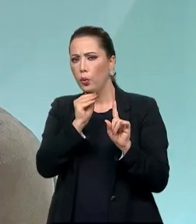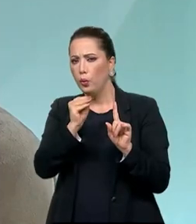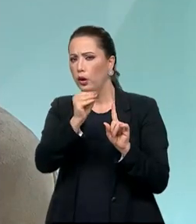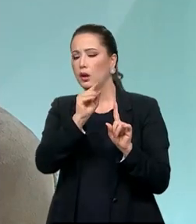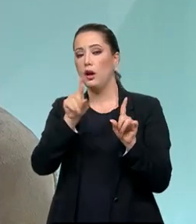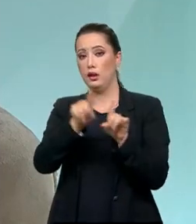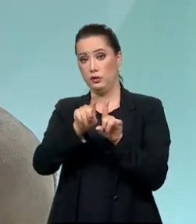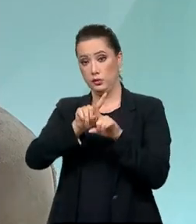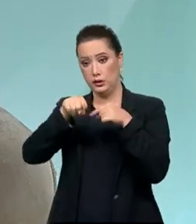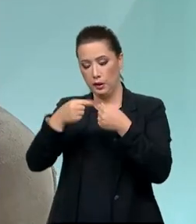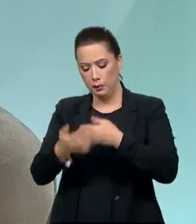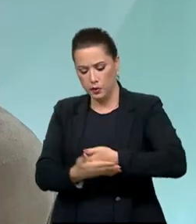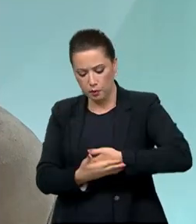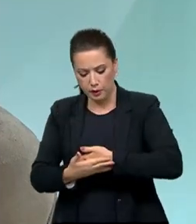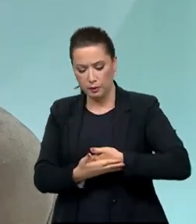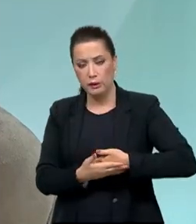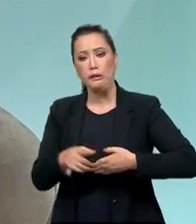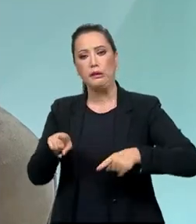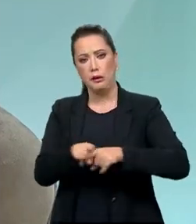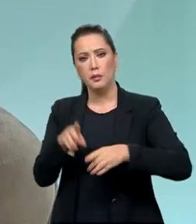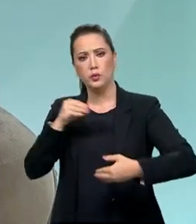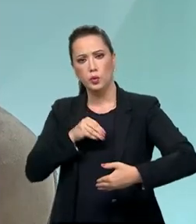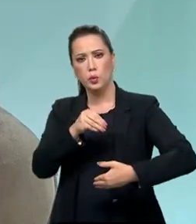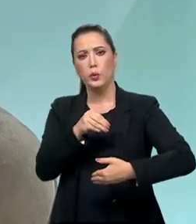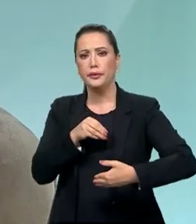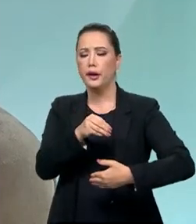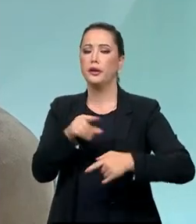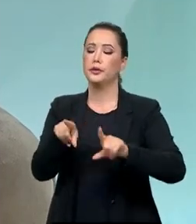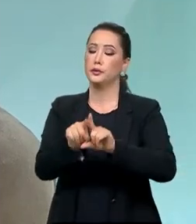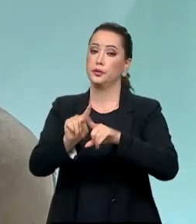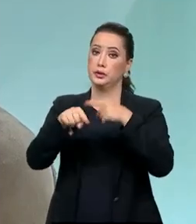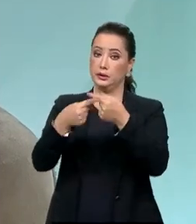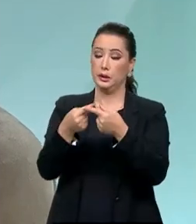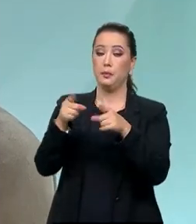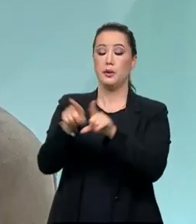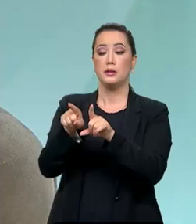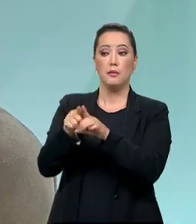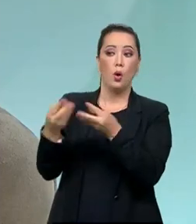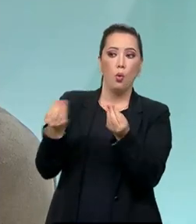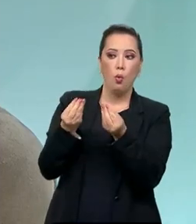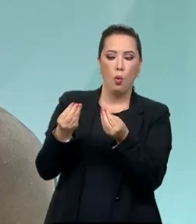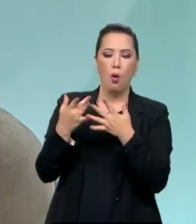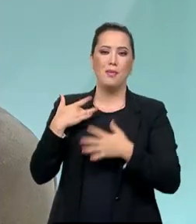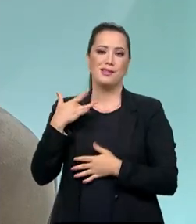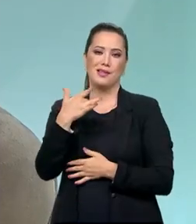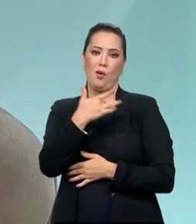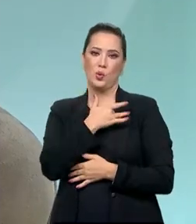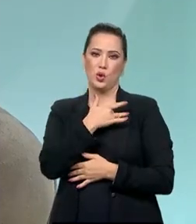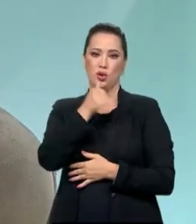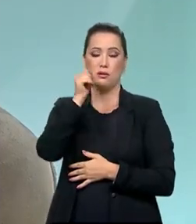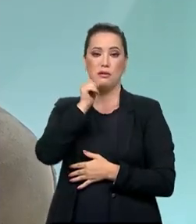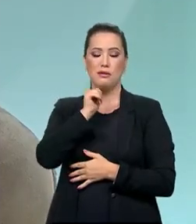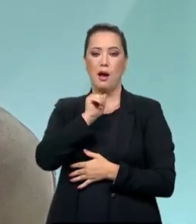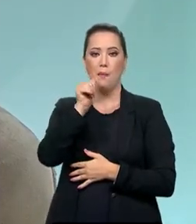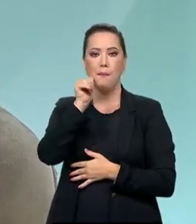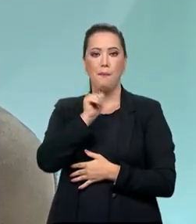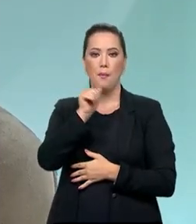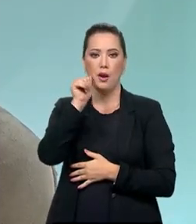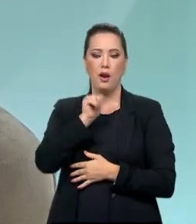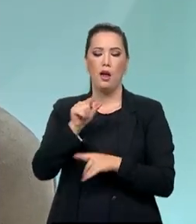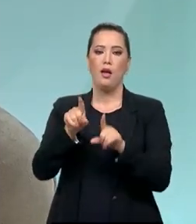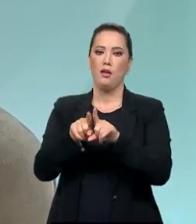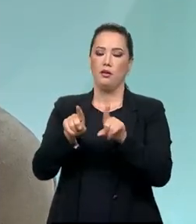dentro da família e, por outro lado, os direitos, a qualidade da saúde da mulher também